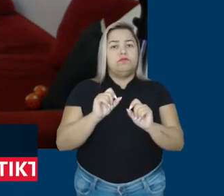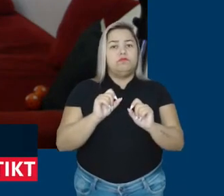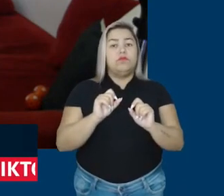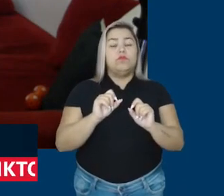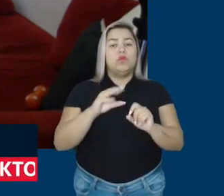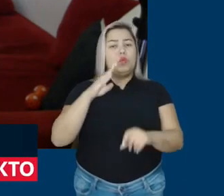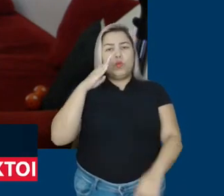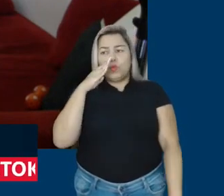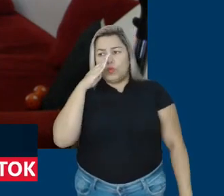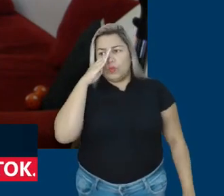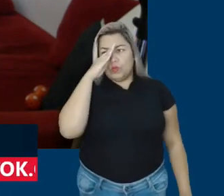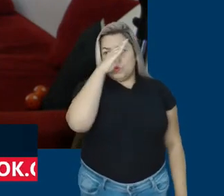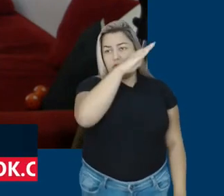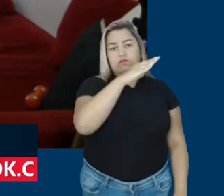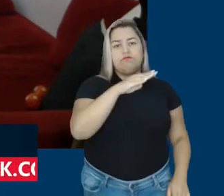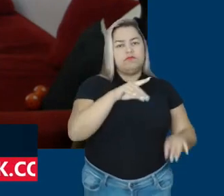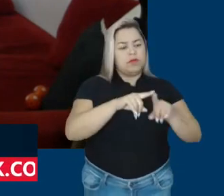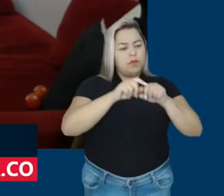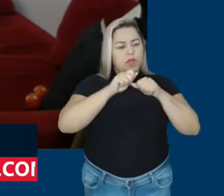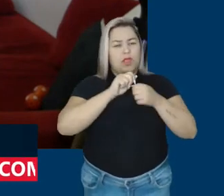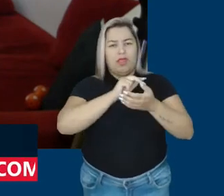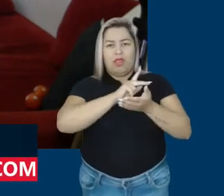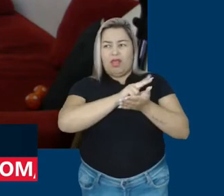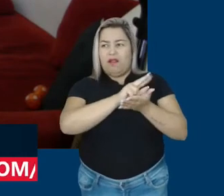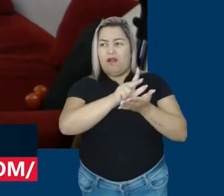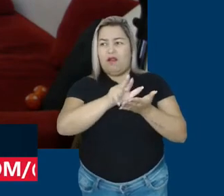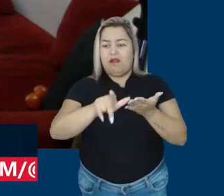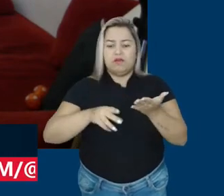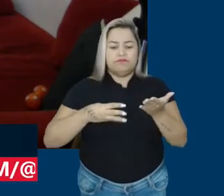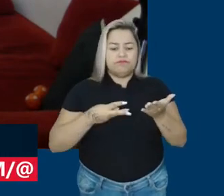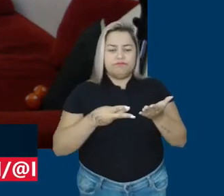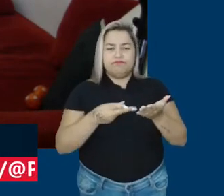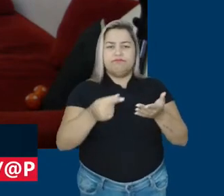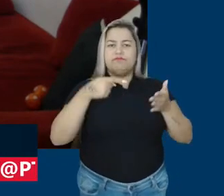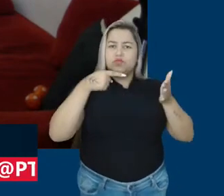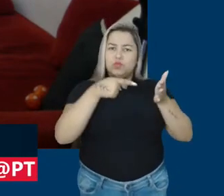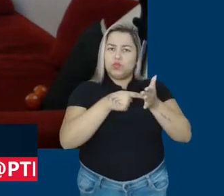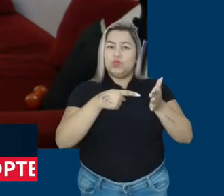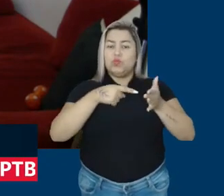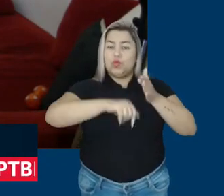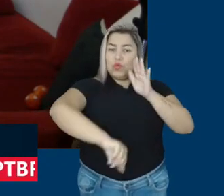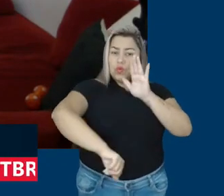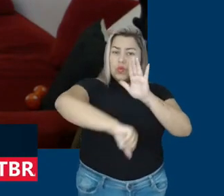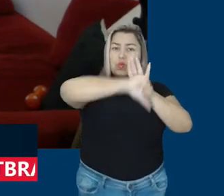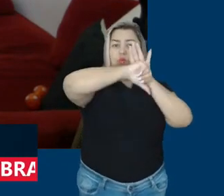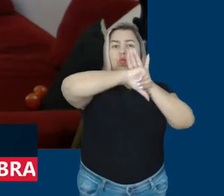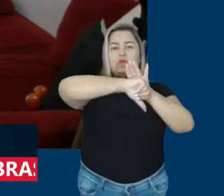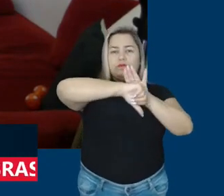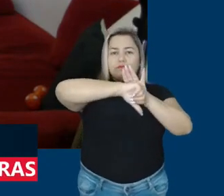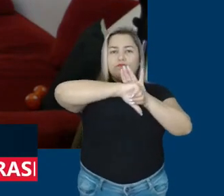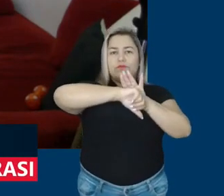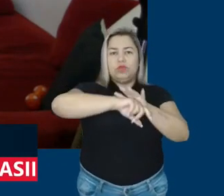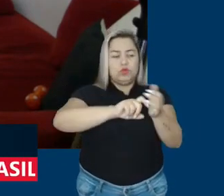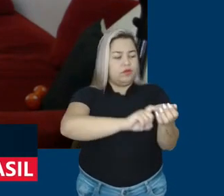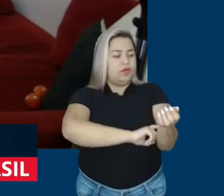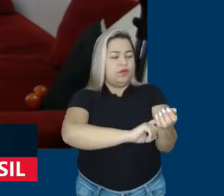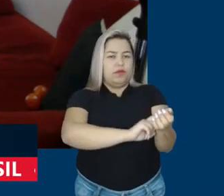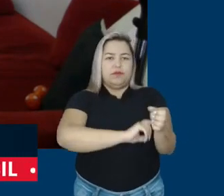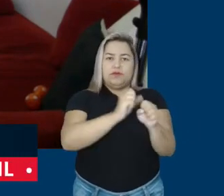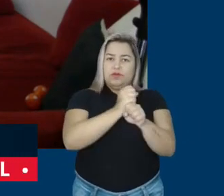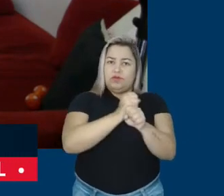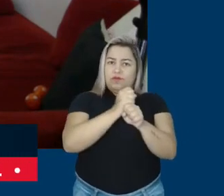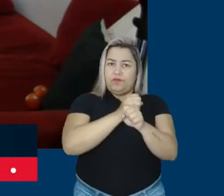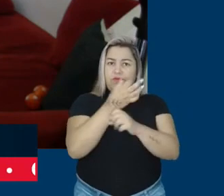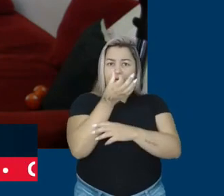do bolsonarismo, triplicou as denúncias de crimes motivados pelo ódio no país nesses últimos seis